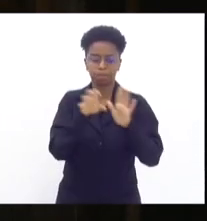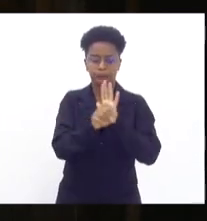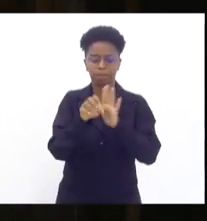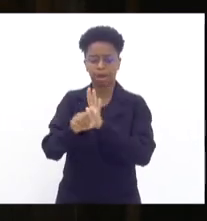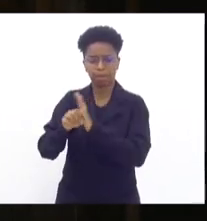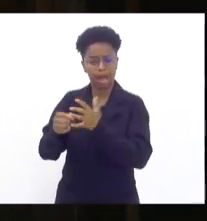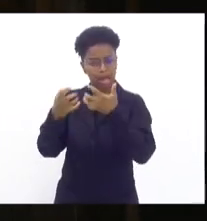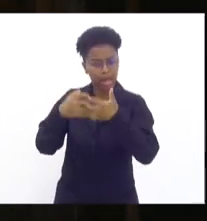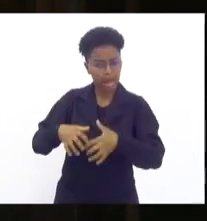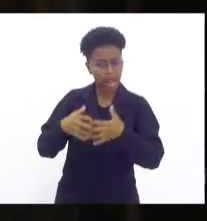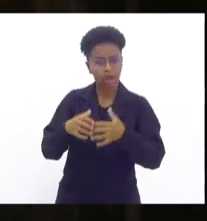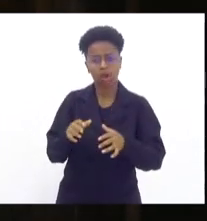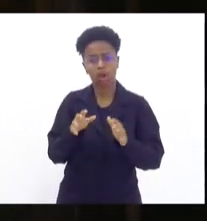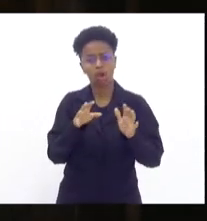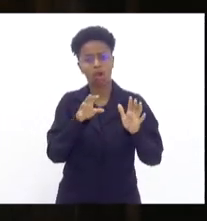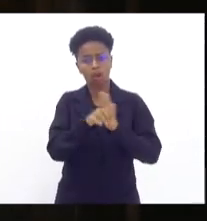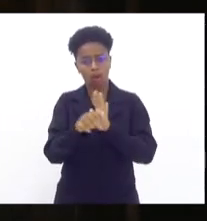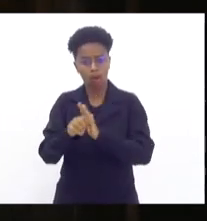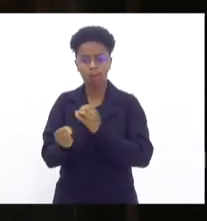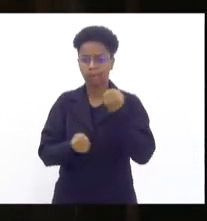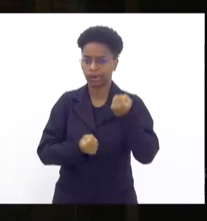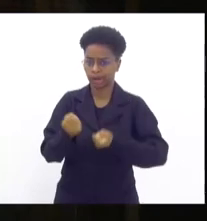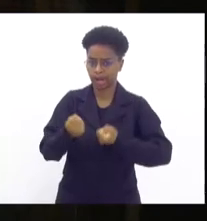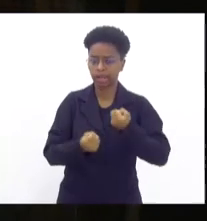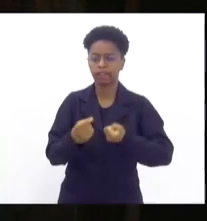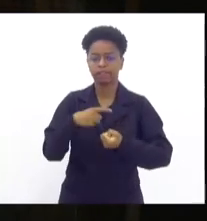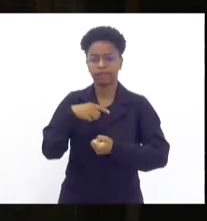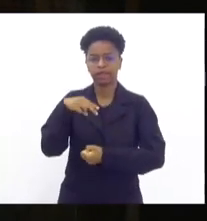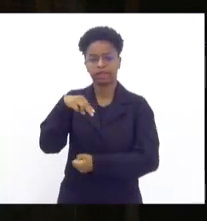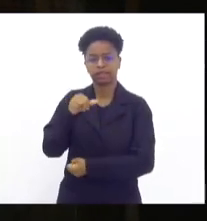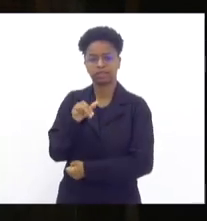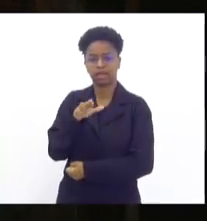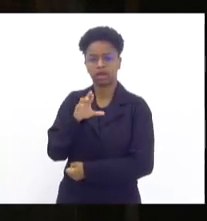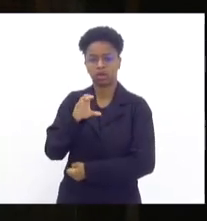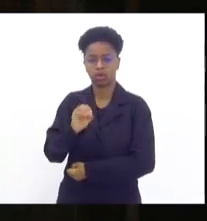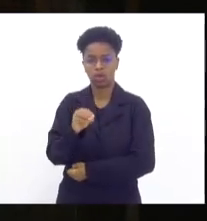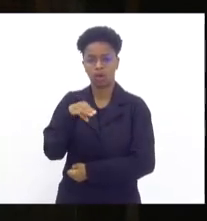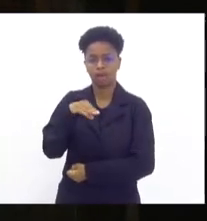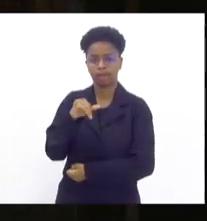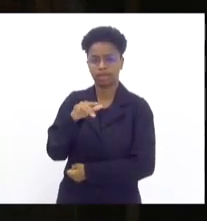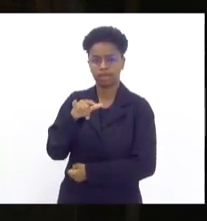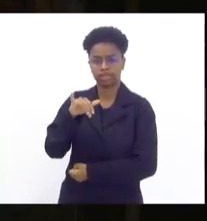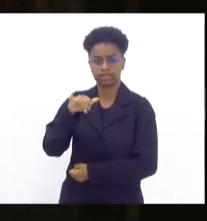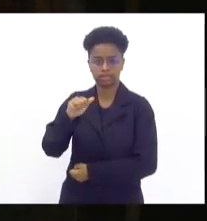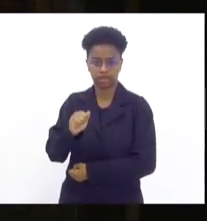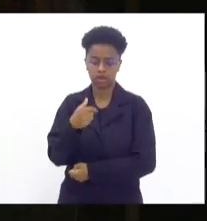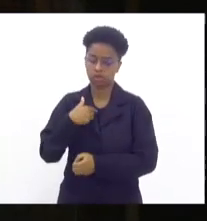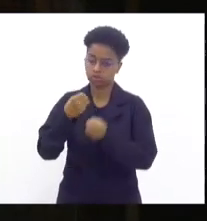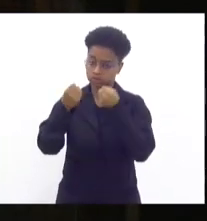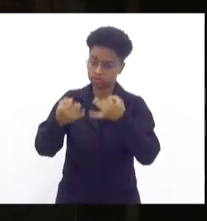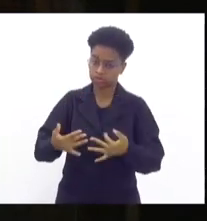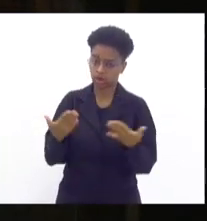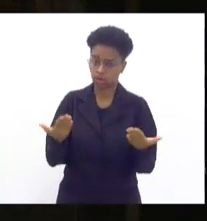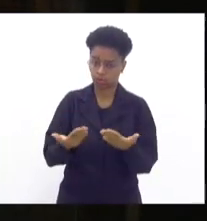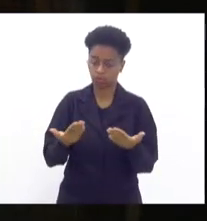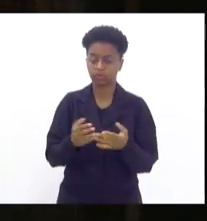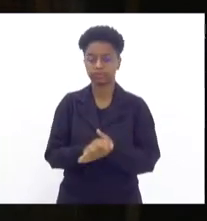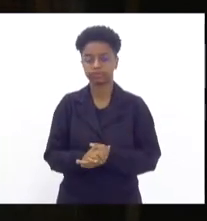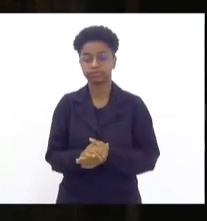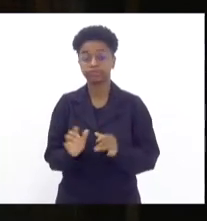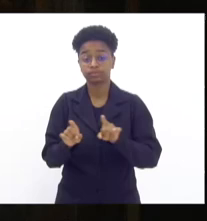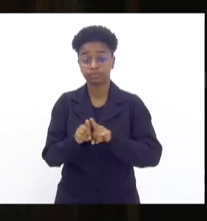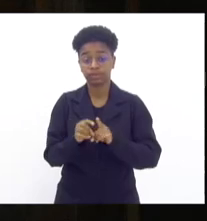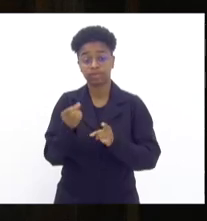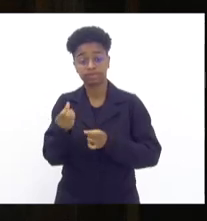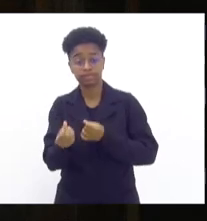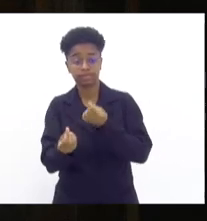cargas, roubo de veículo, atuações de narcomilícias, como eu vou falar um pouco aqui, de modo que, em cerca de seis